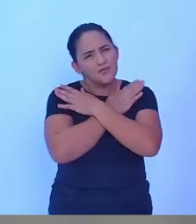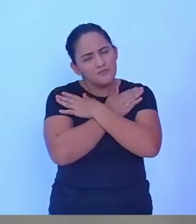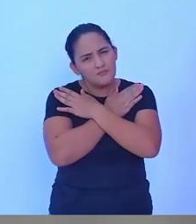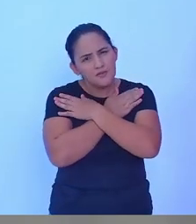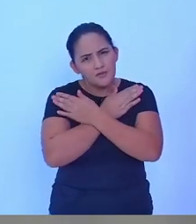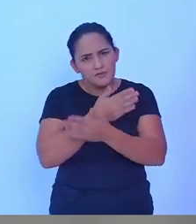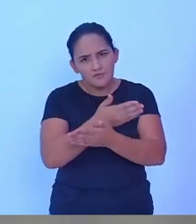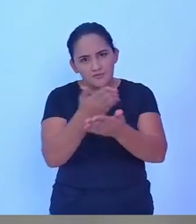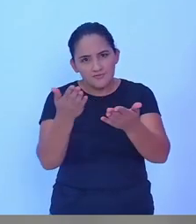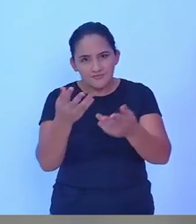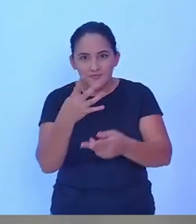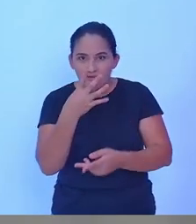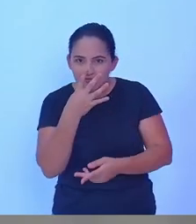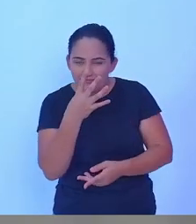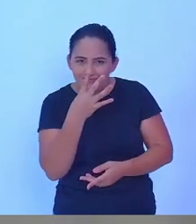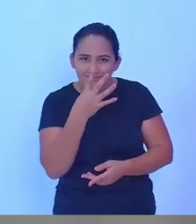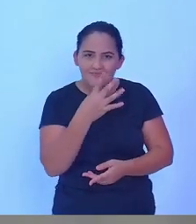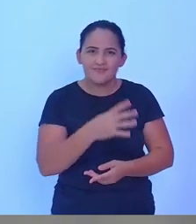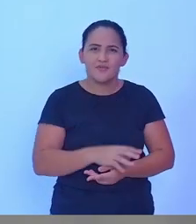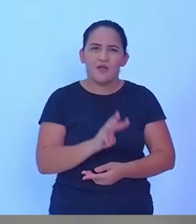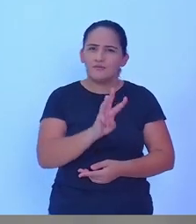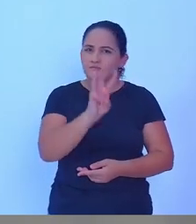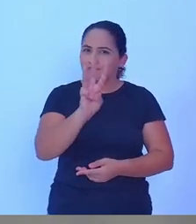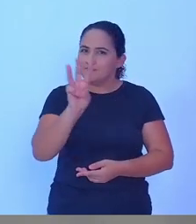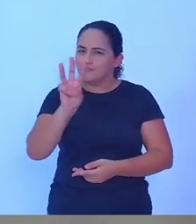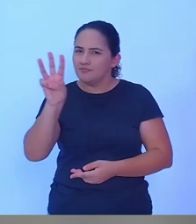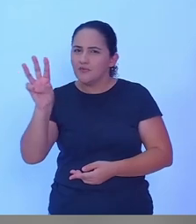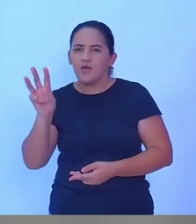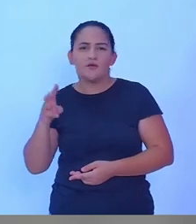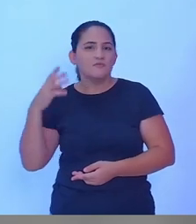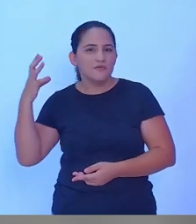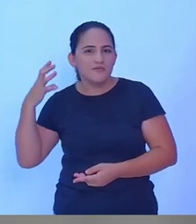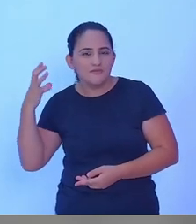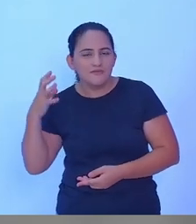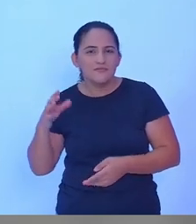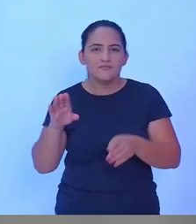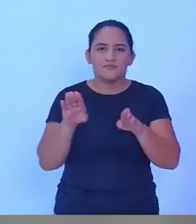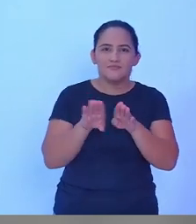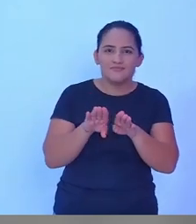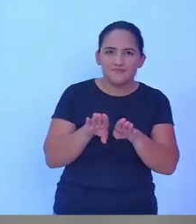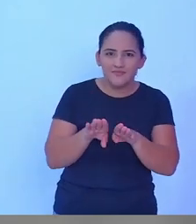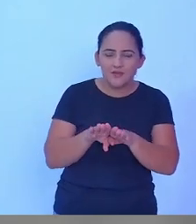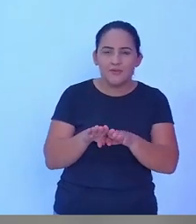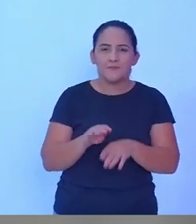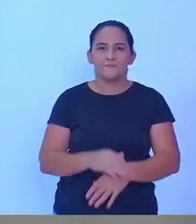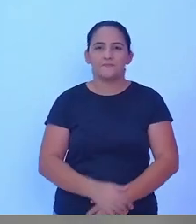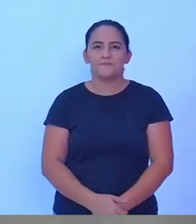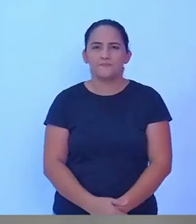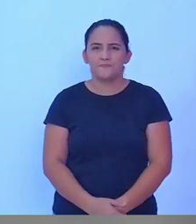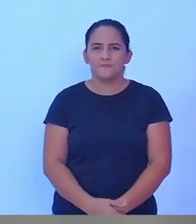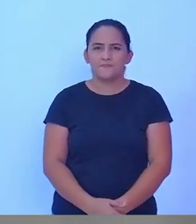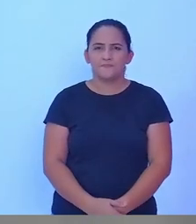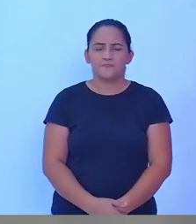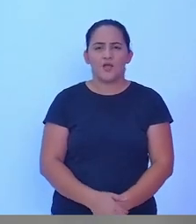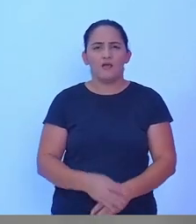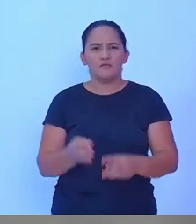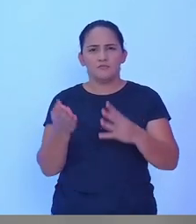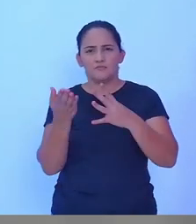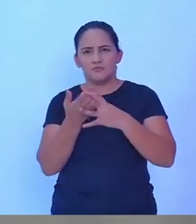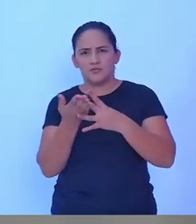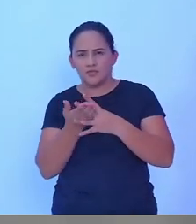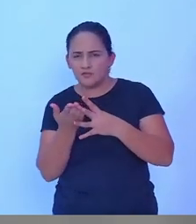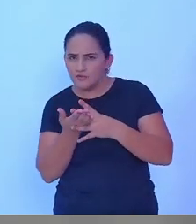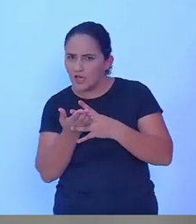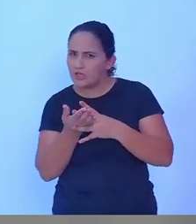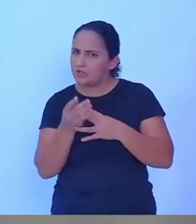que nos acompanham em todos os sites e também pela Rádio Rulim e também pela Rádio Getsemane. Vou dar um breakzinho rápido, a